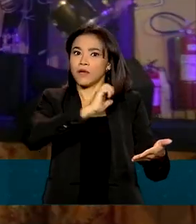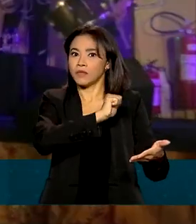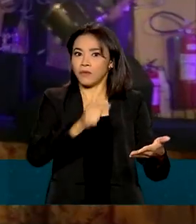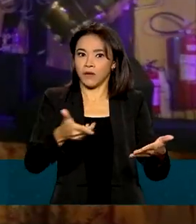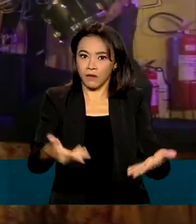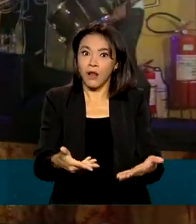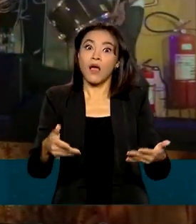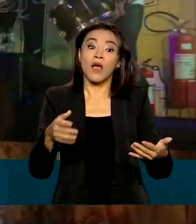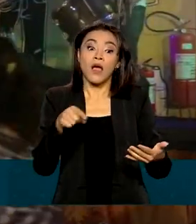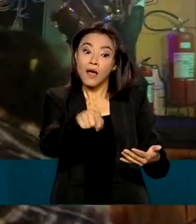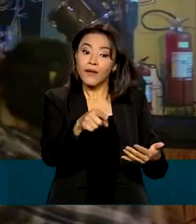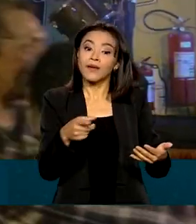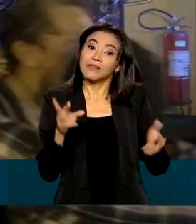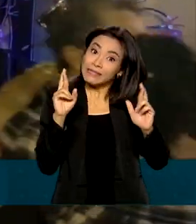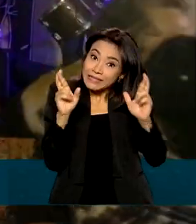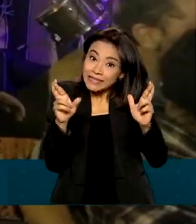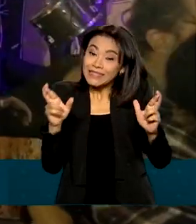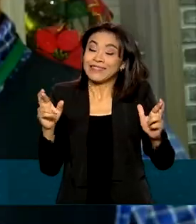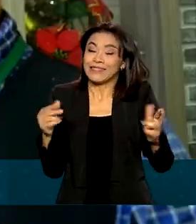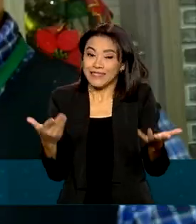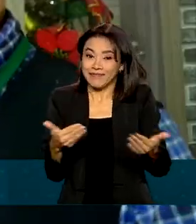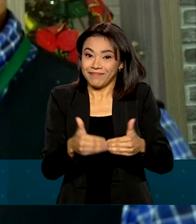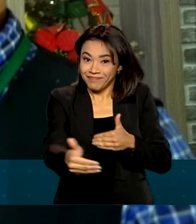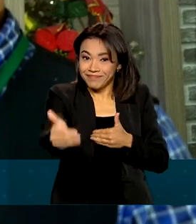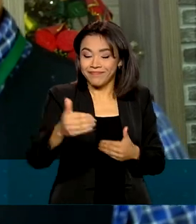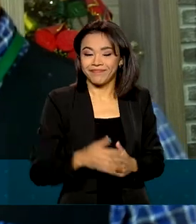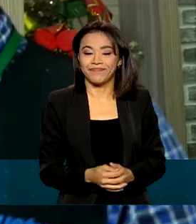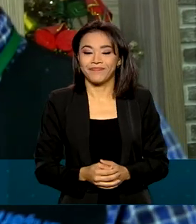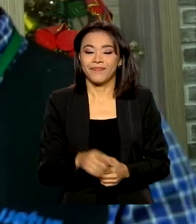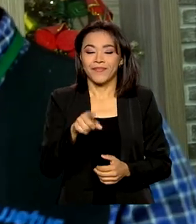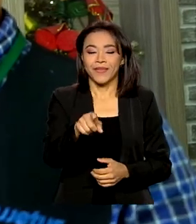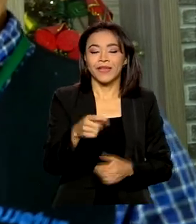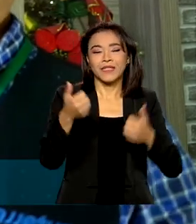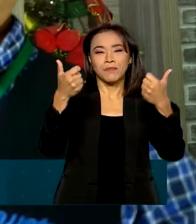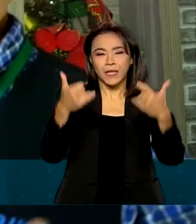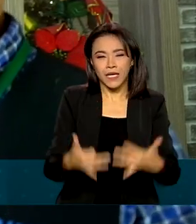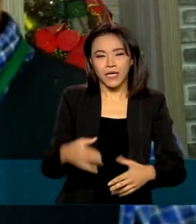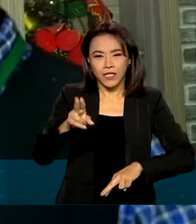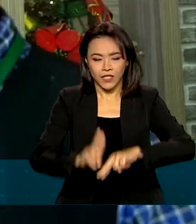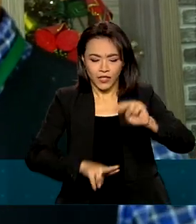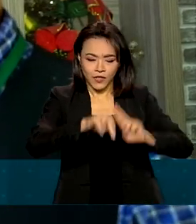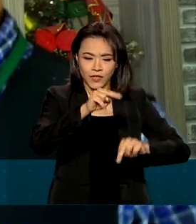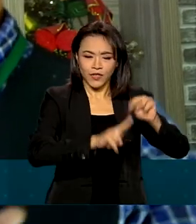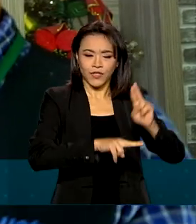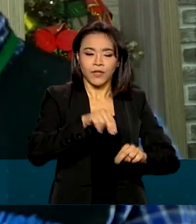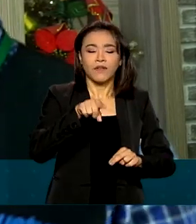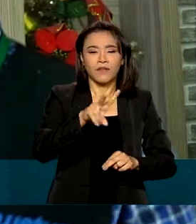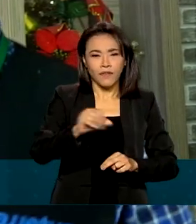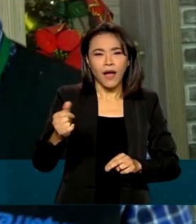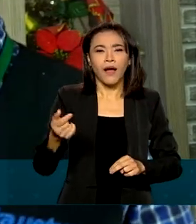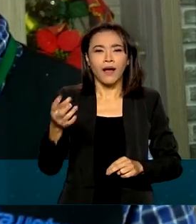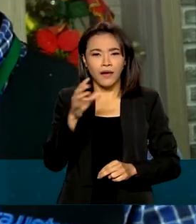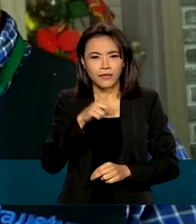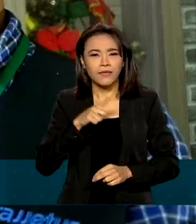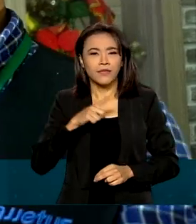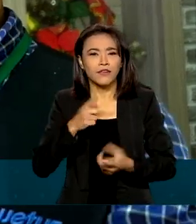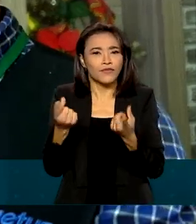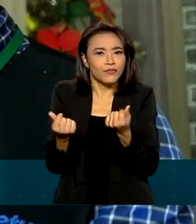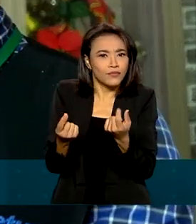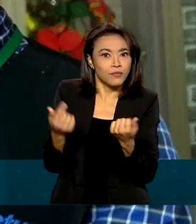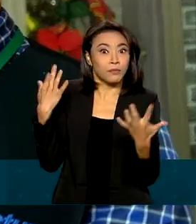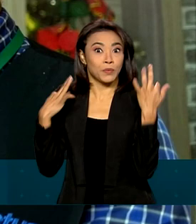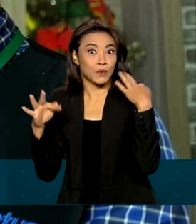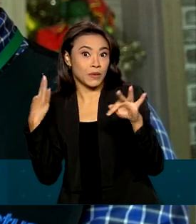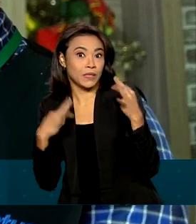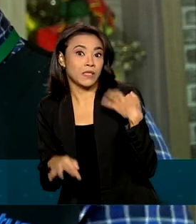assim, a expectativa é grande. O São João vai trazer rendas não só para a agência de viagem, mas para o